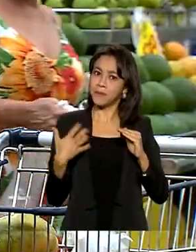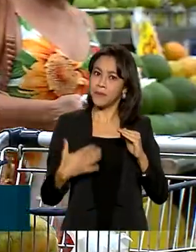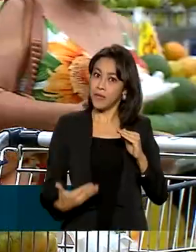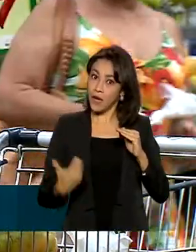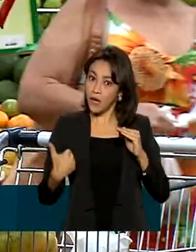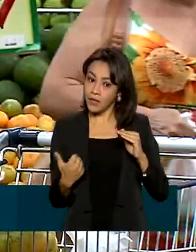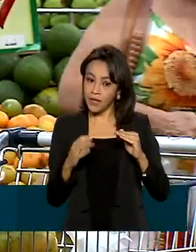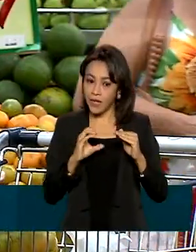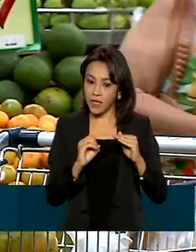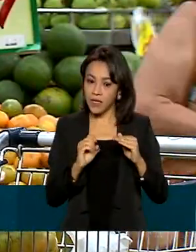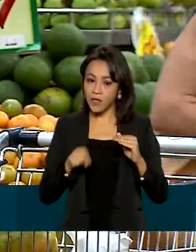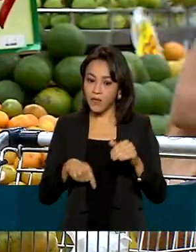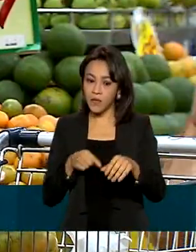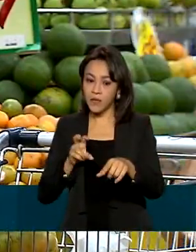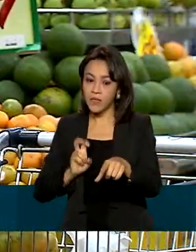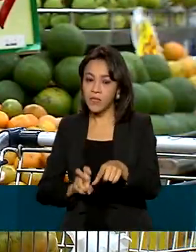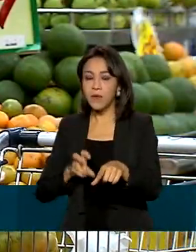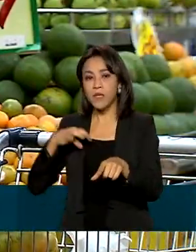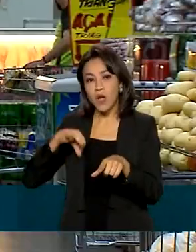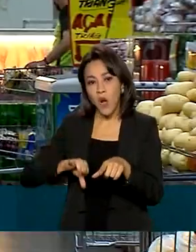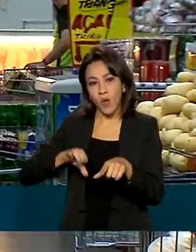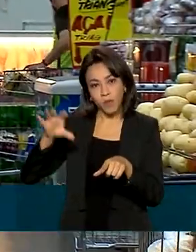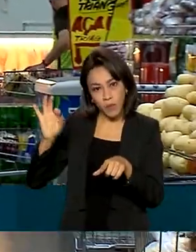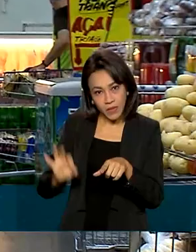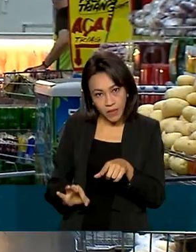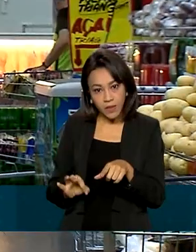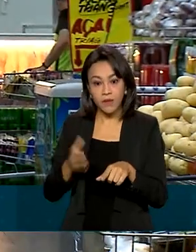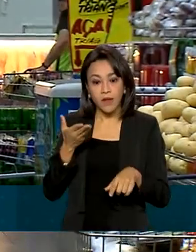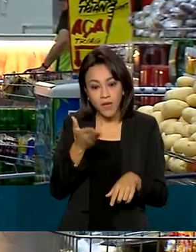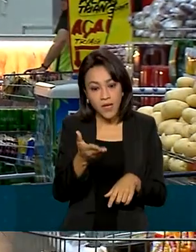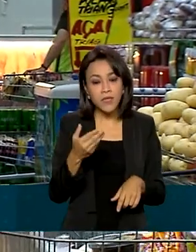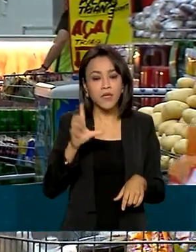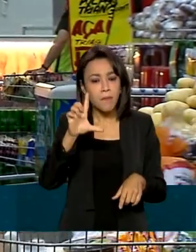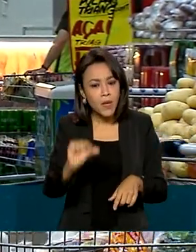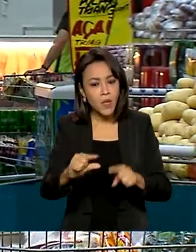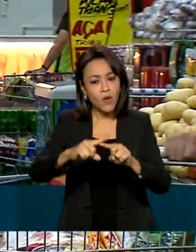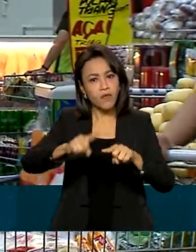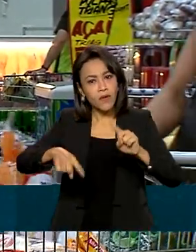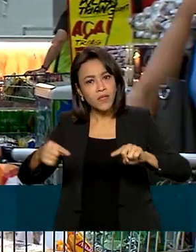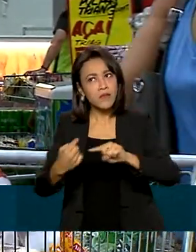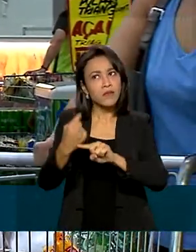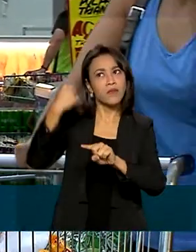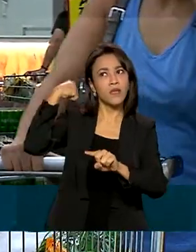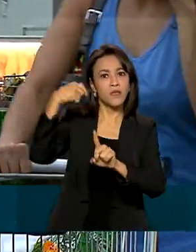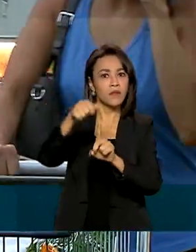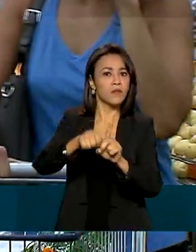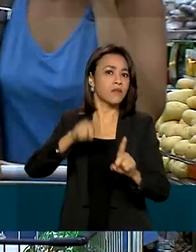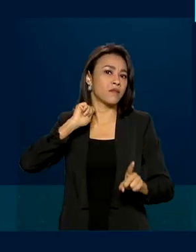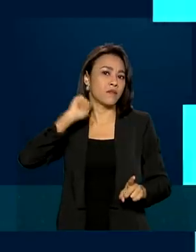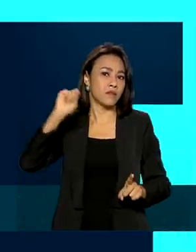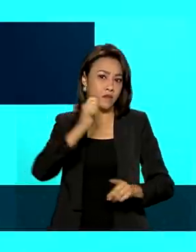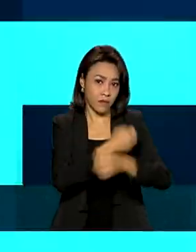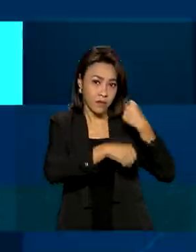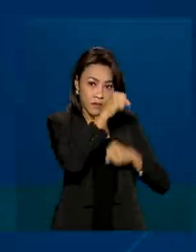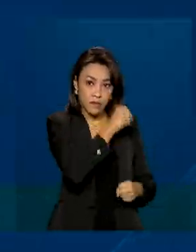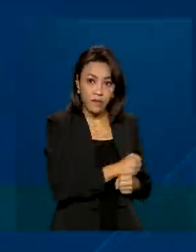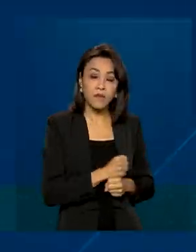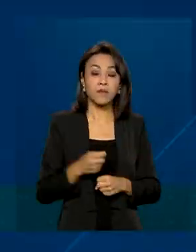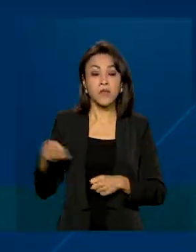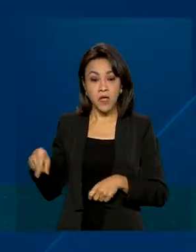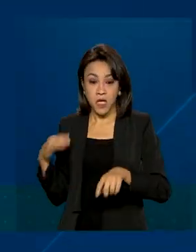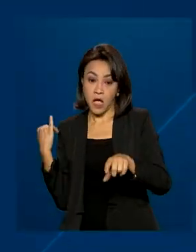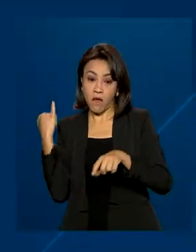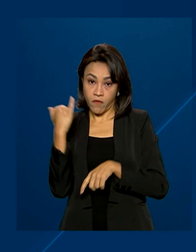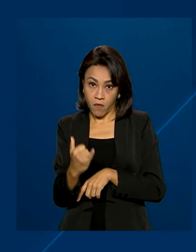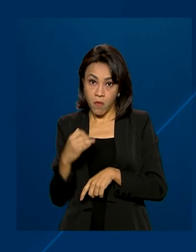0,59%. Esta é a menor variação mensal desde abril do ano passado. Segundo o IBGE,